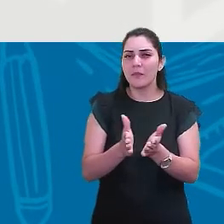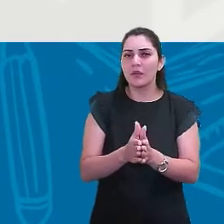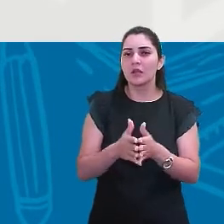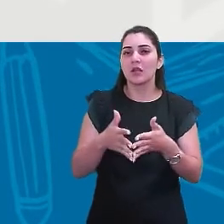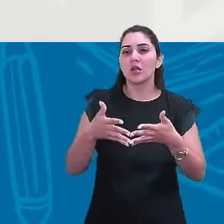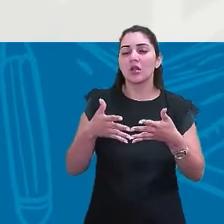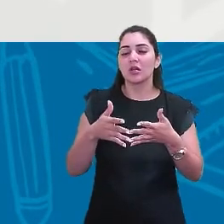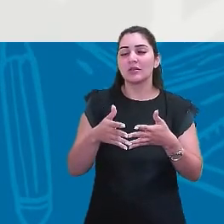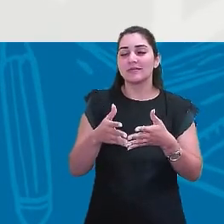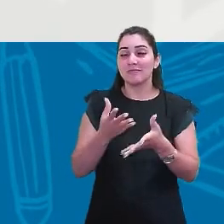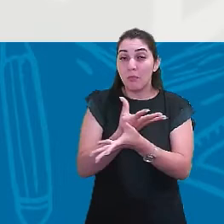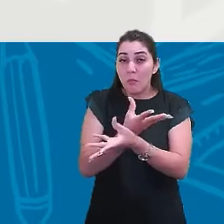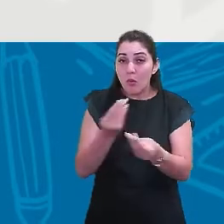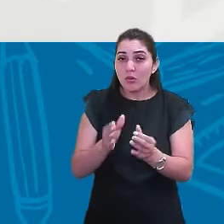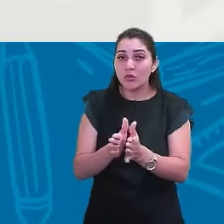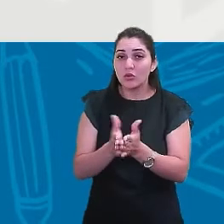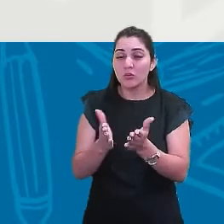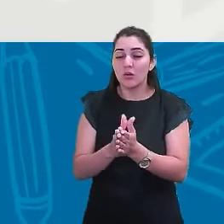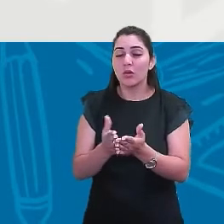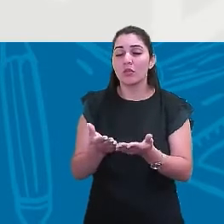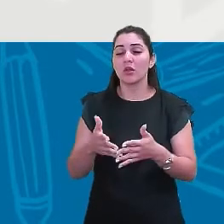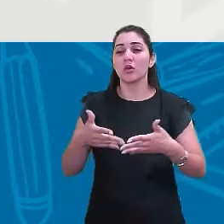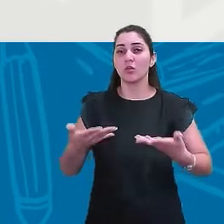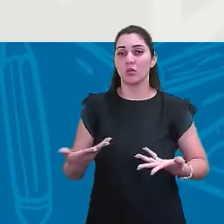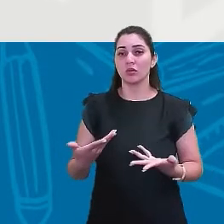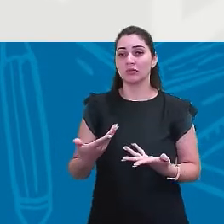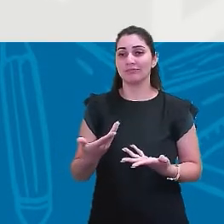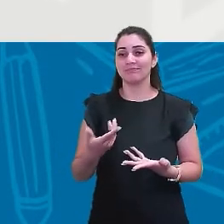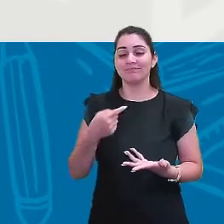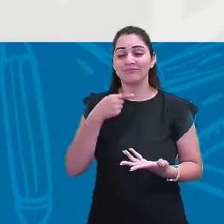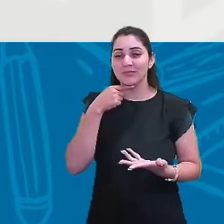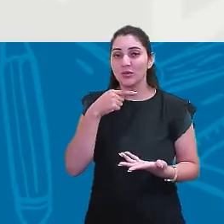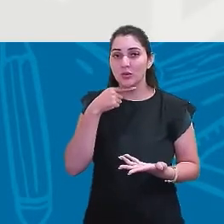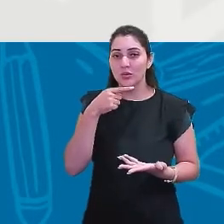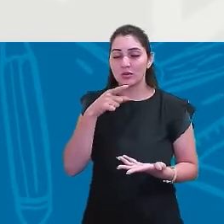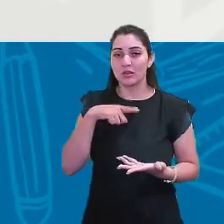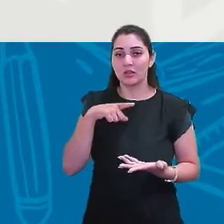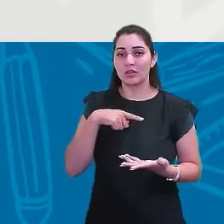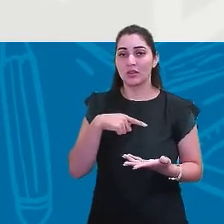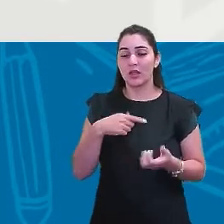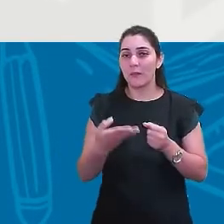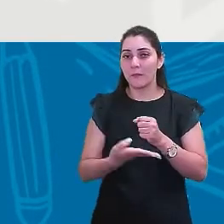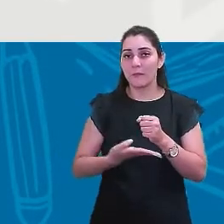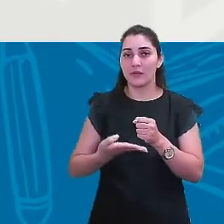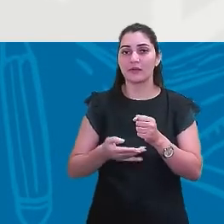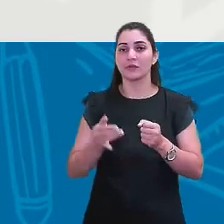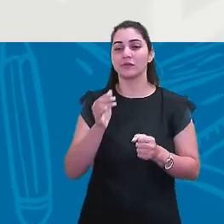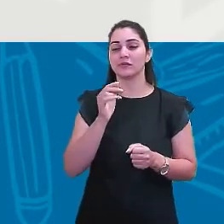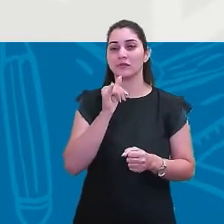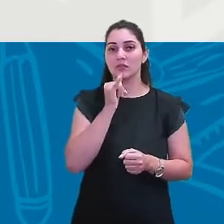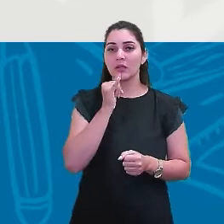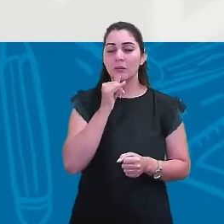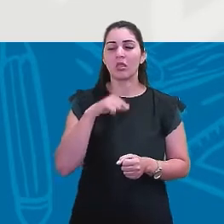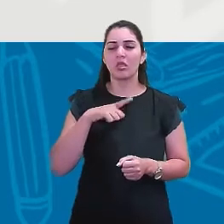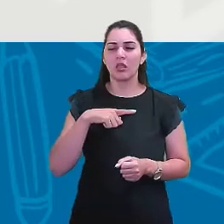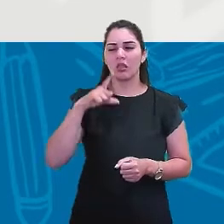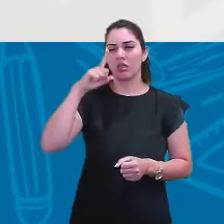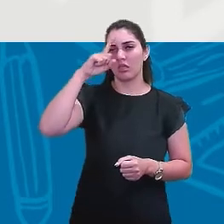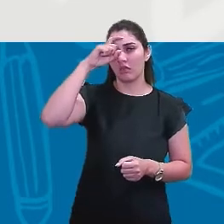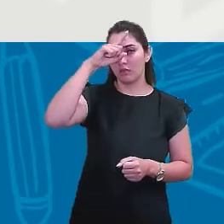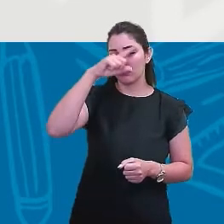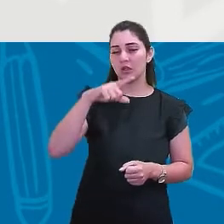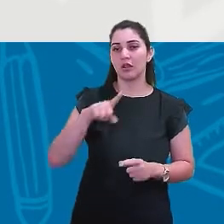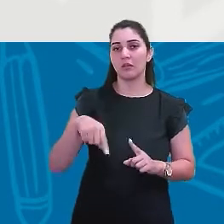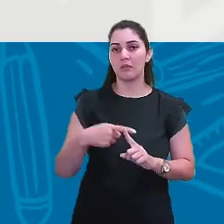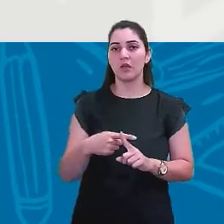extrema pobreza é quando você não consegue nem manter o básico, né? Então, quando você tem uma dificuldade, mas você ainda consegue se alimentar e ter as